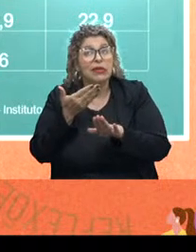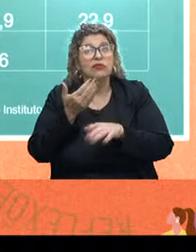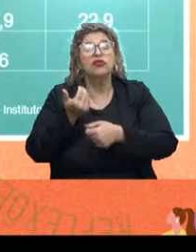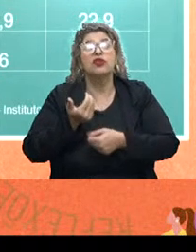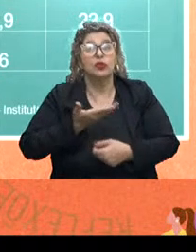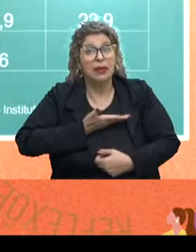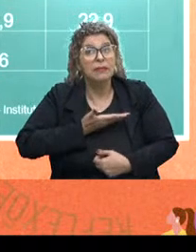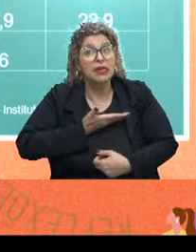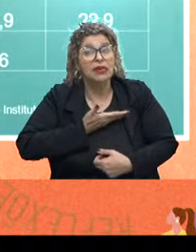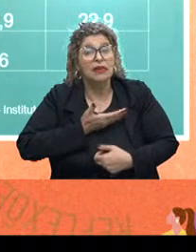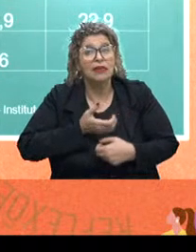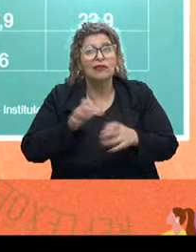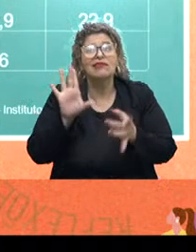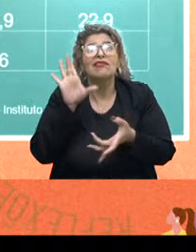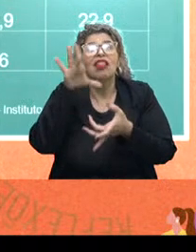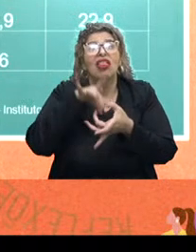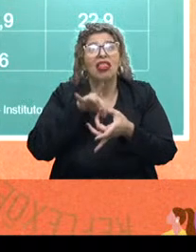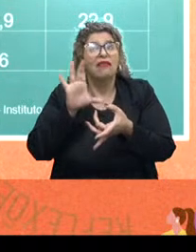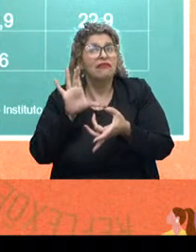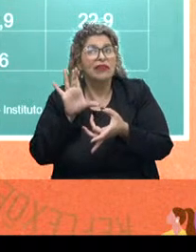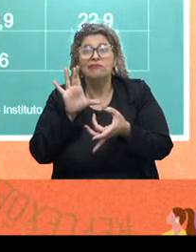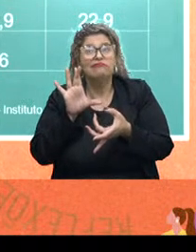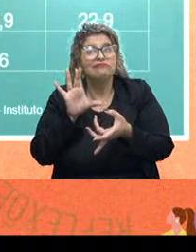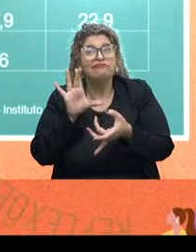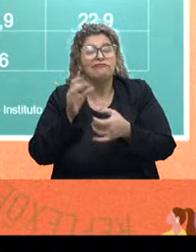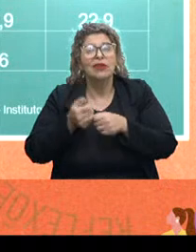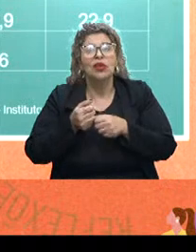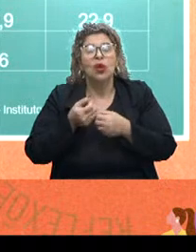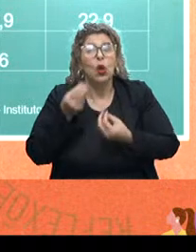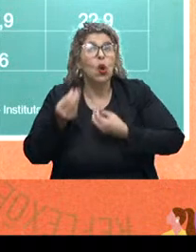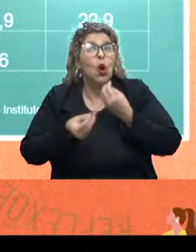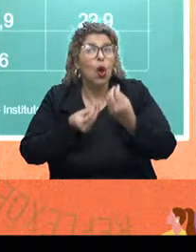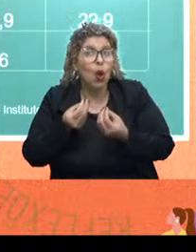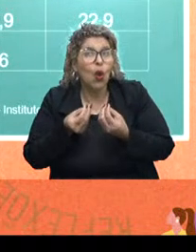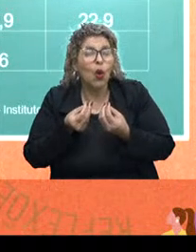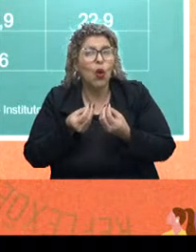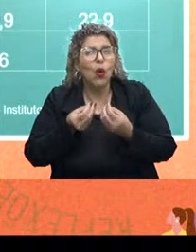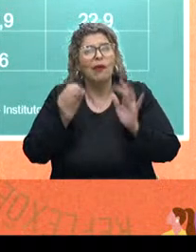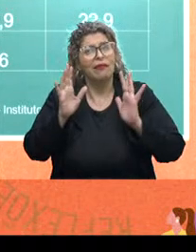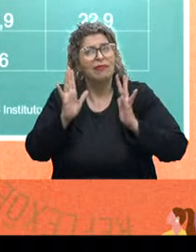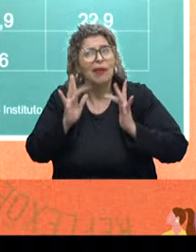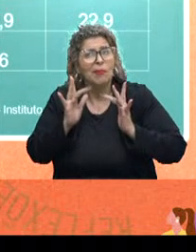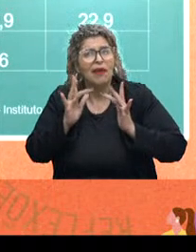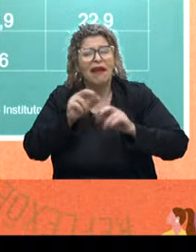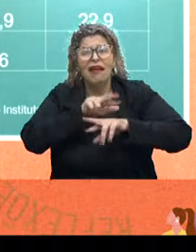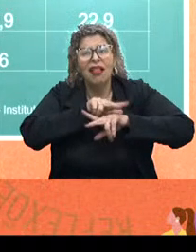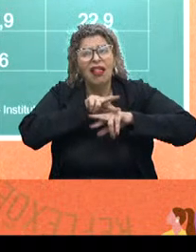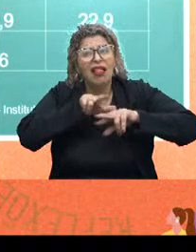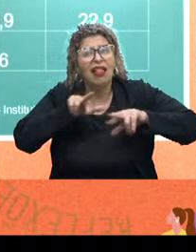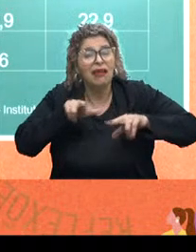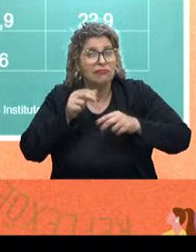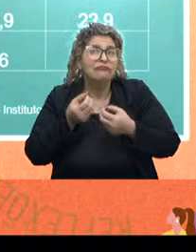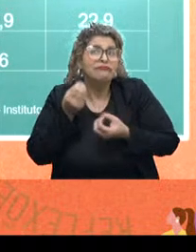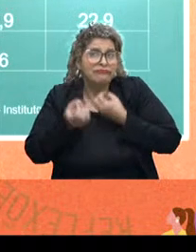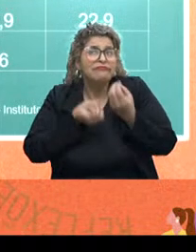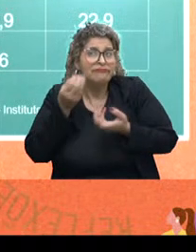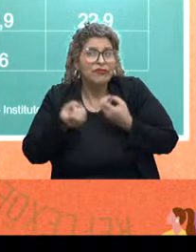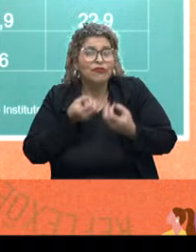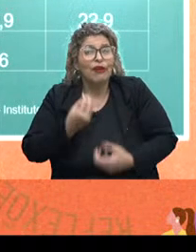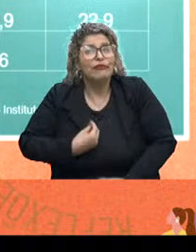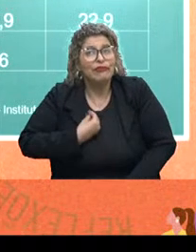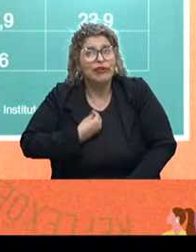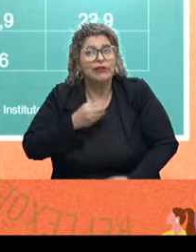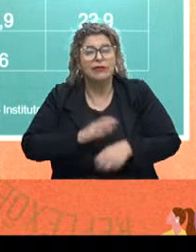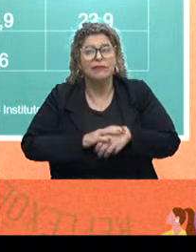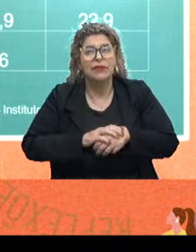a quebra de vínculo afetivo com namorados. Enfim, cada um tem a sua história. Quando eu vou